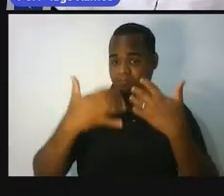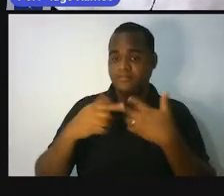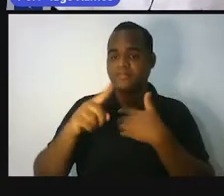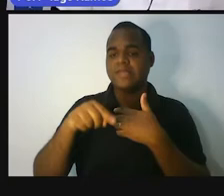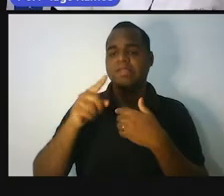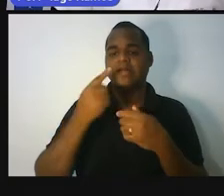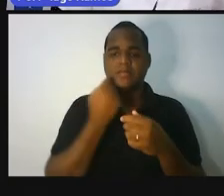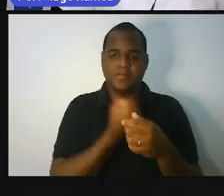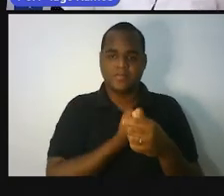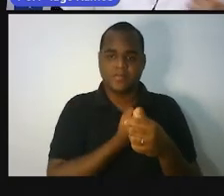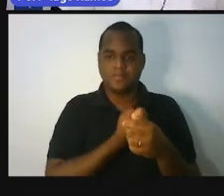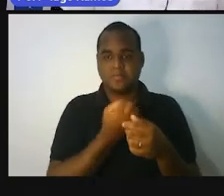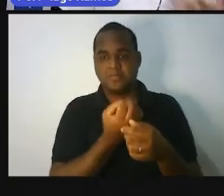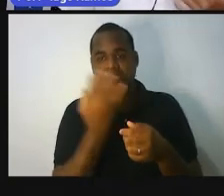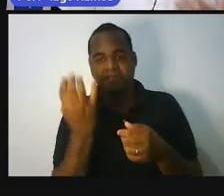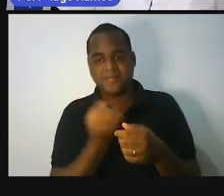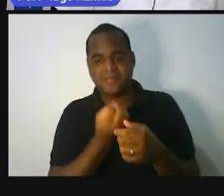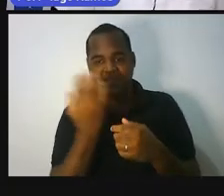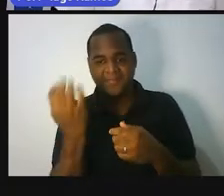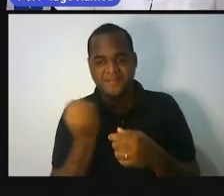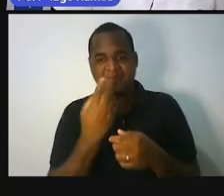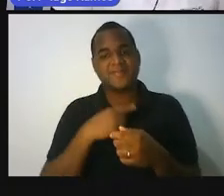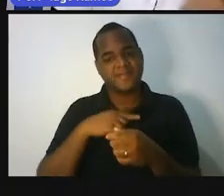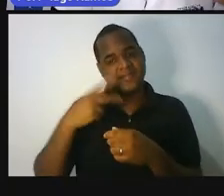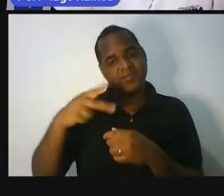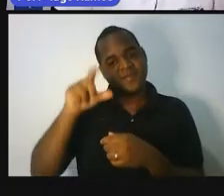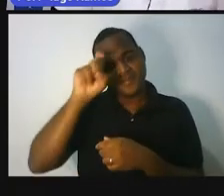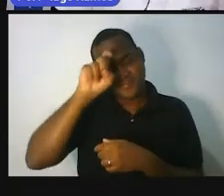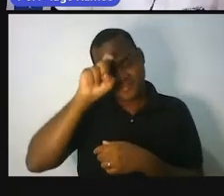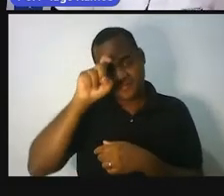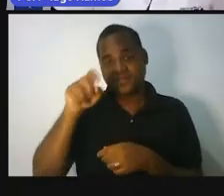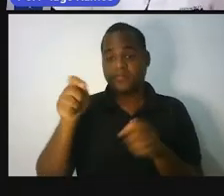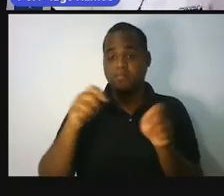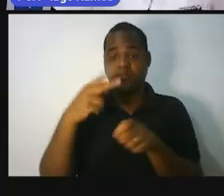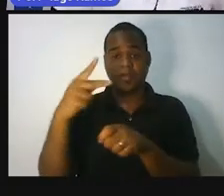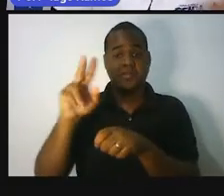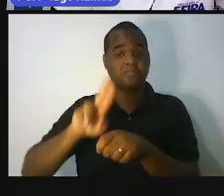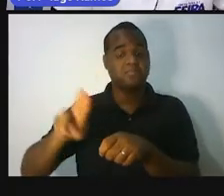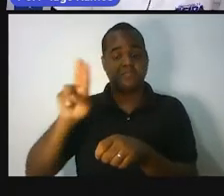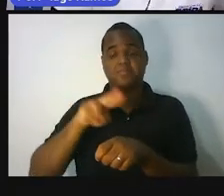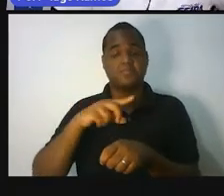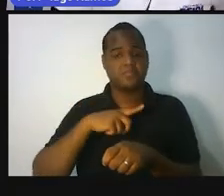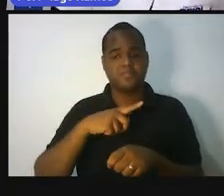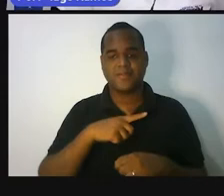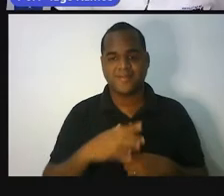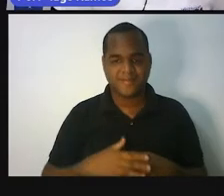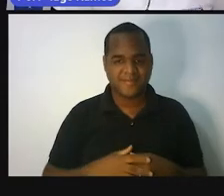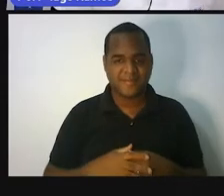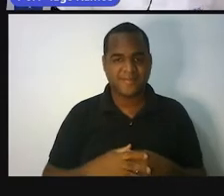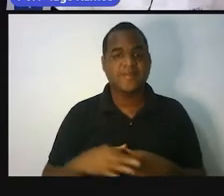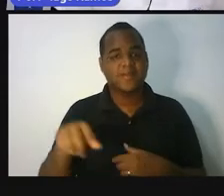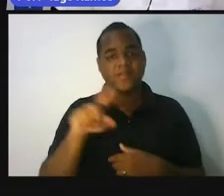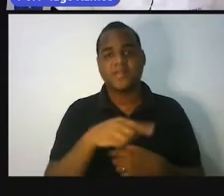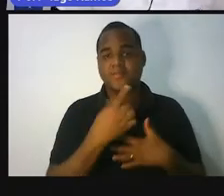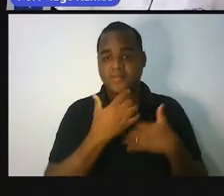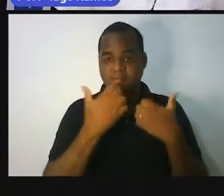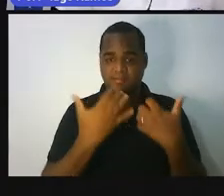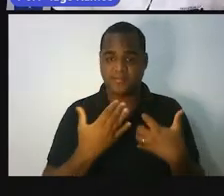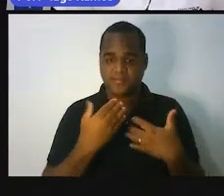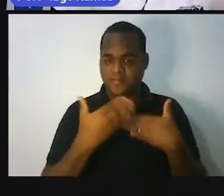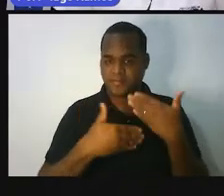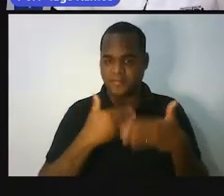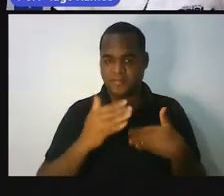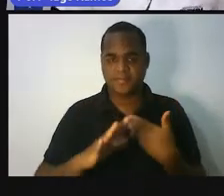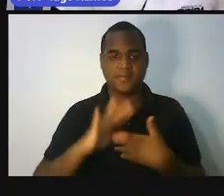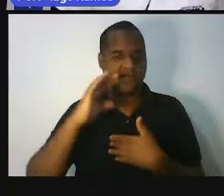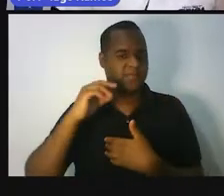numeração, o sistema de numeração egípcio. Só eles usavam. Isso nós estamos falando de civilizações antigas,